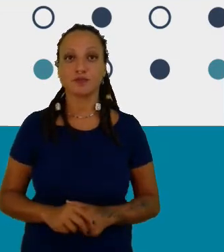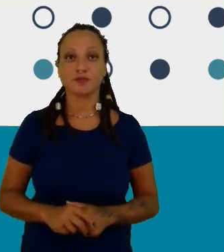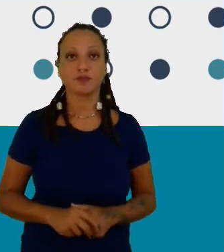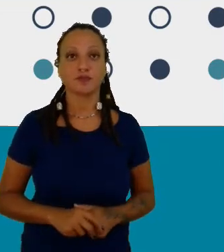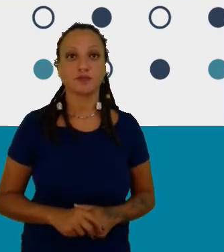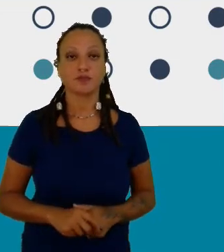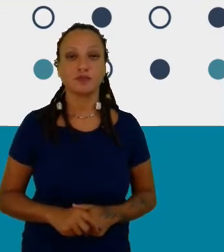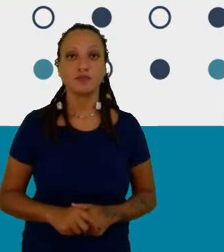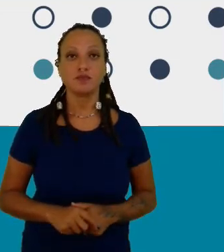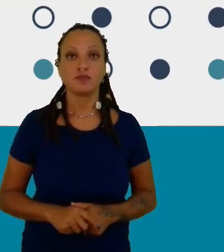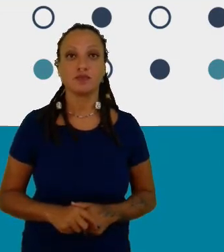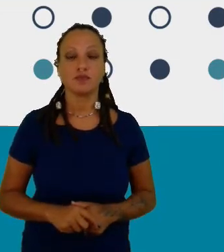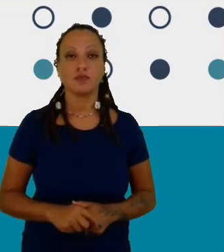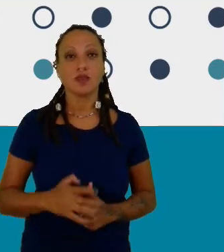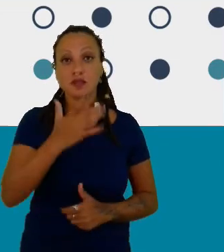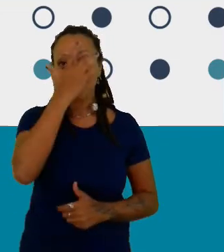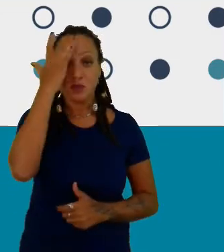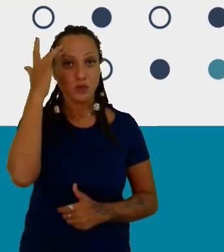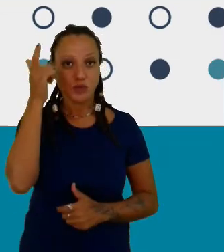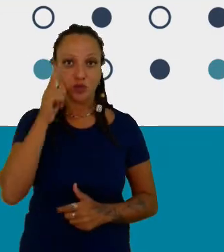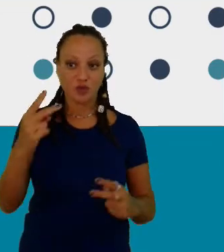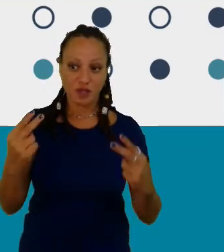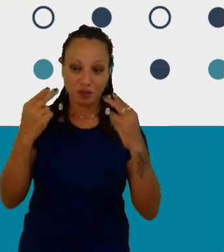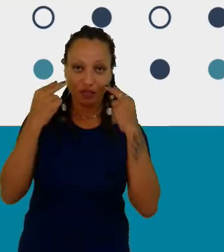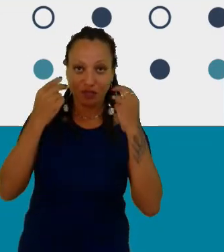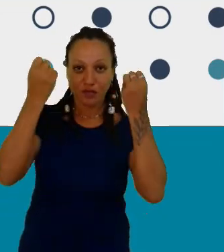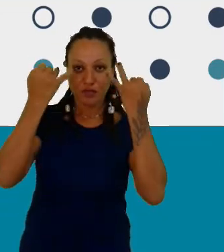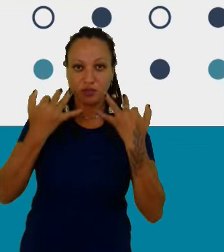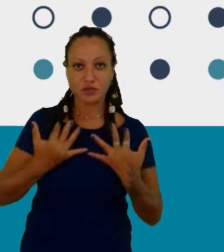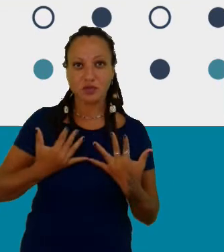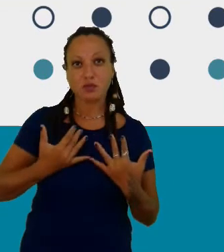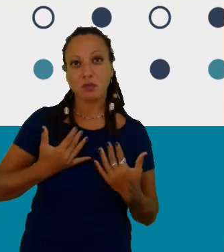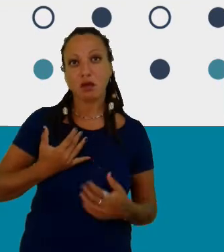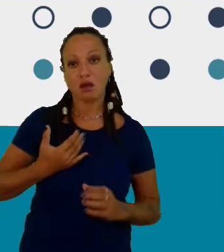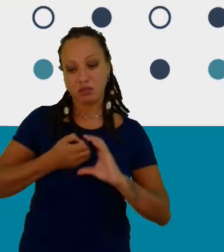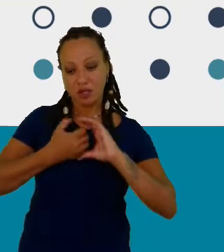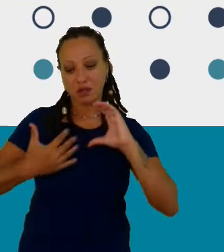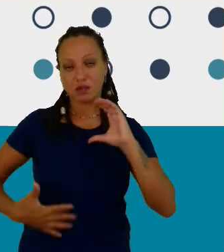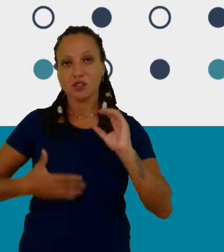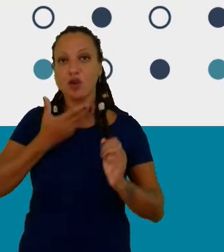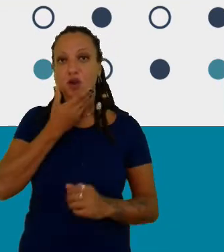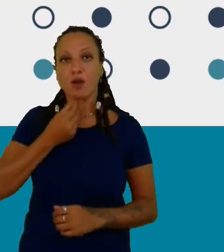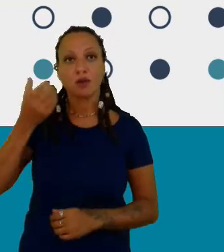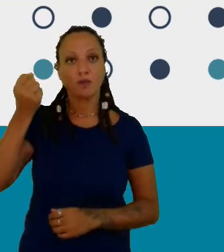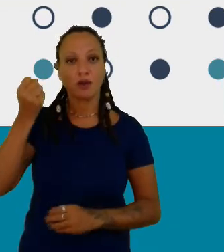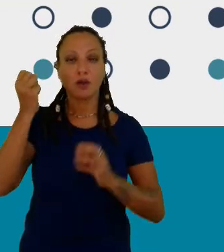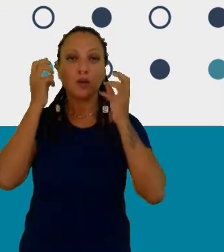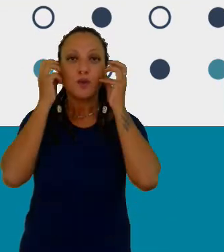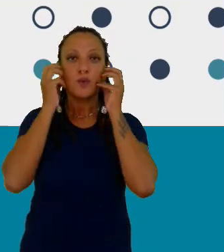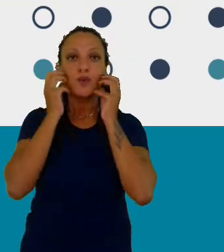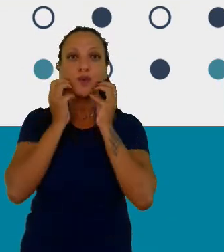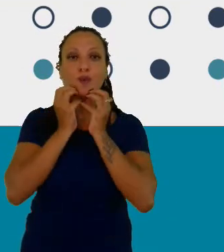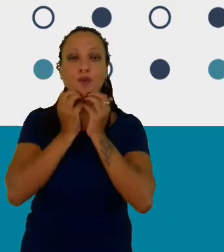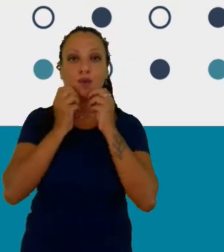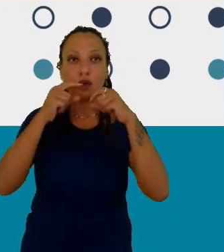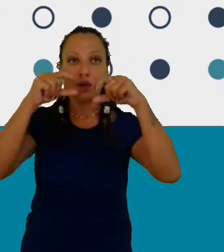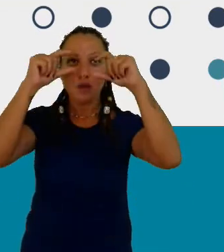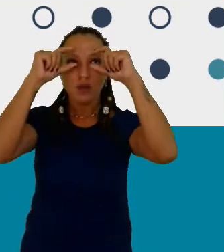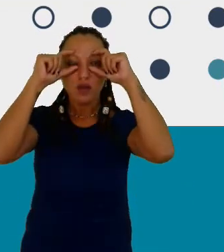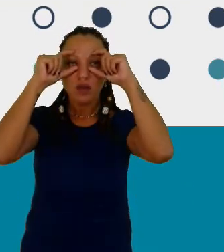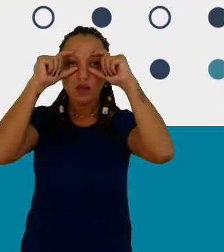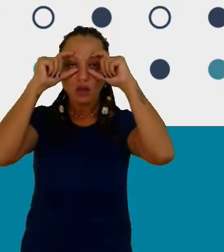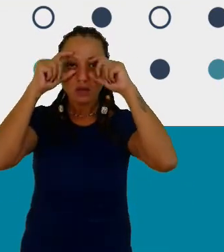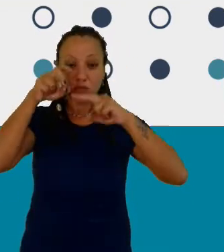Para aqueles que não podem me ver, eu sou um homem branco, eu tenho barba, uso óculos, estou sentada no meu